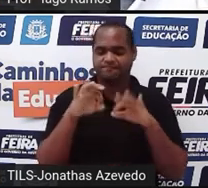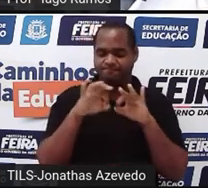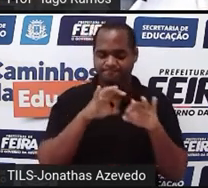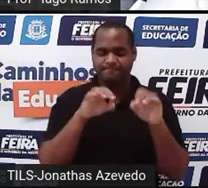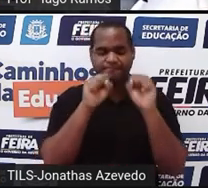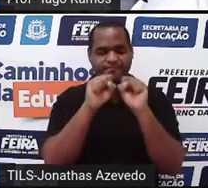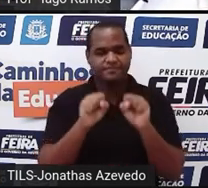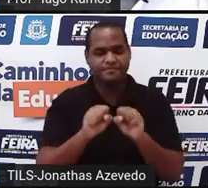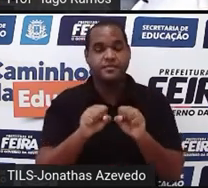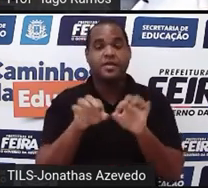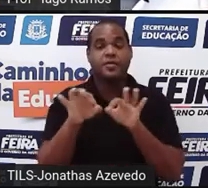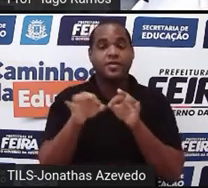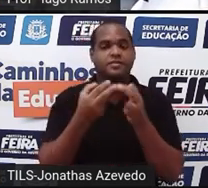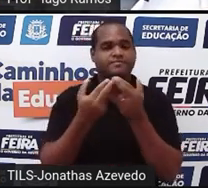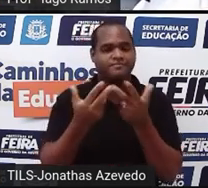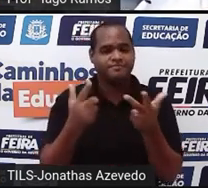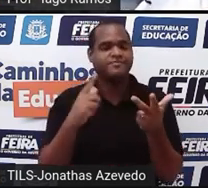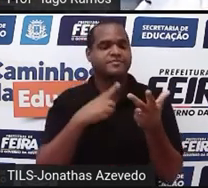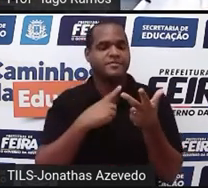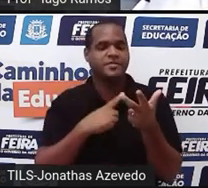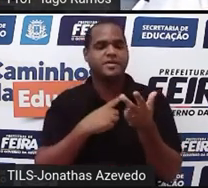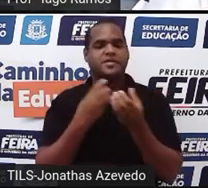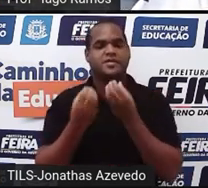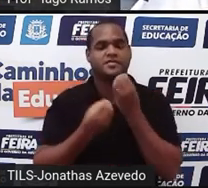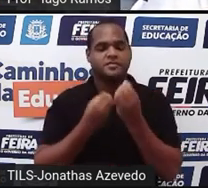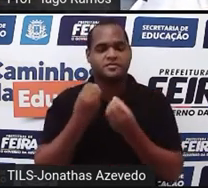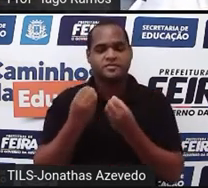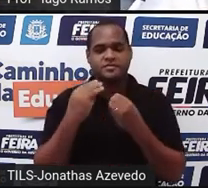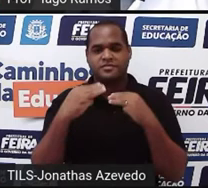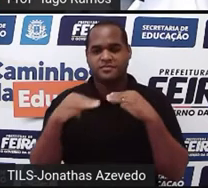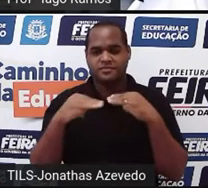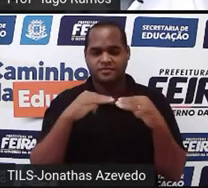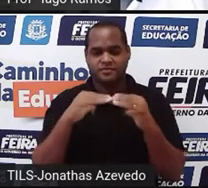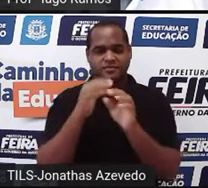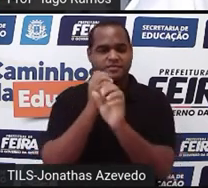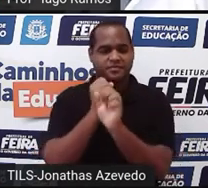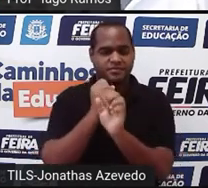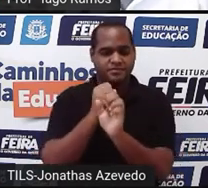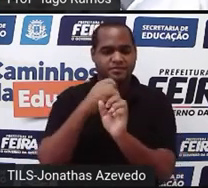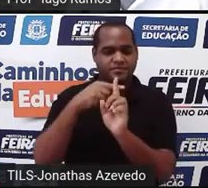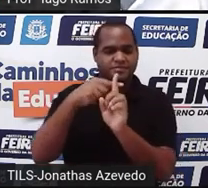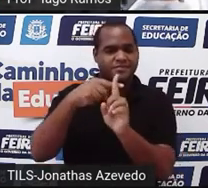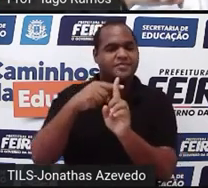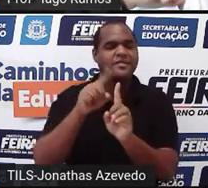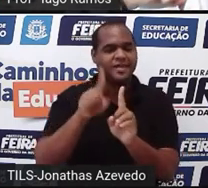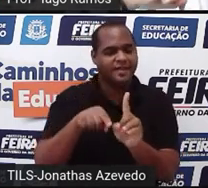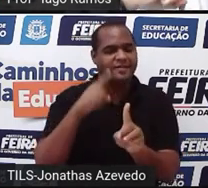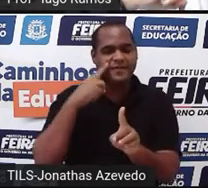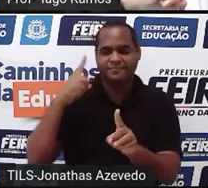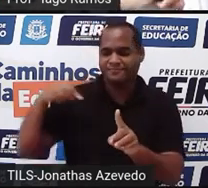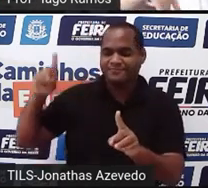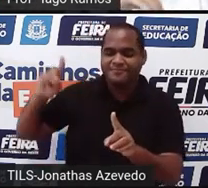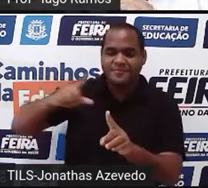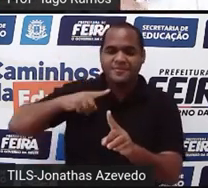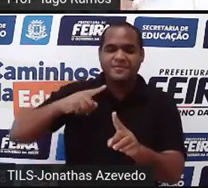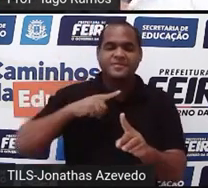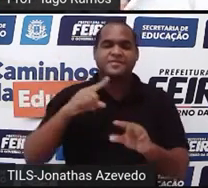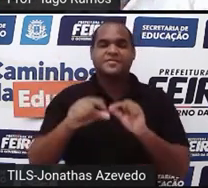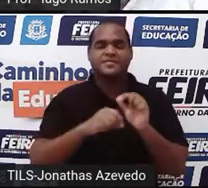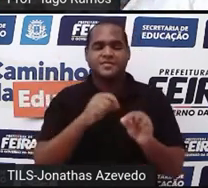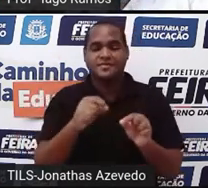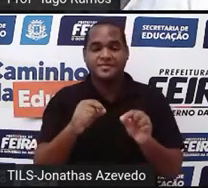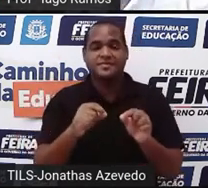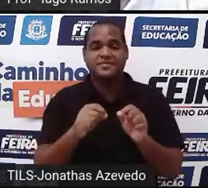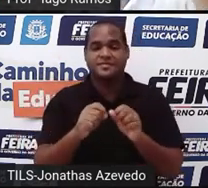E eu vou resolver esse sistema usando o método da adição que a gente já viu na aula anterior. Então, eu